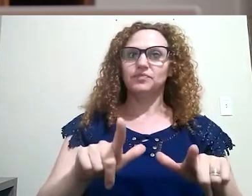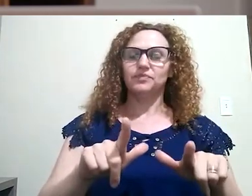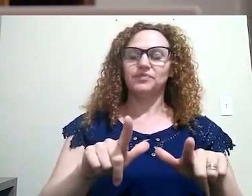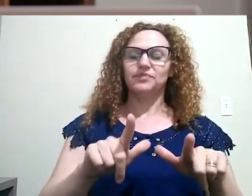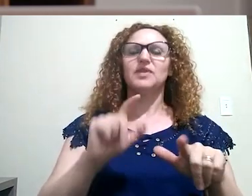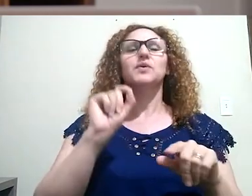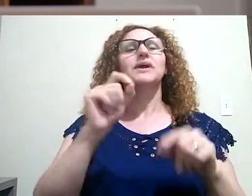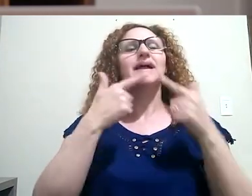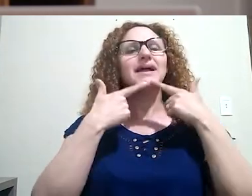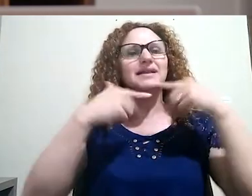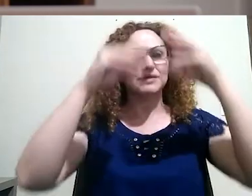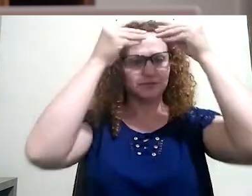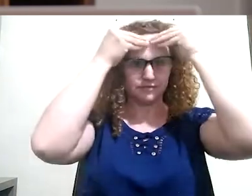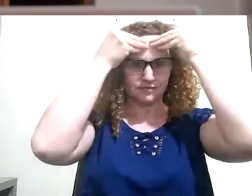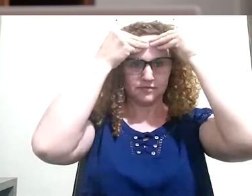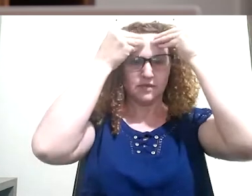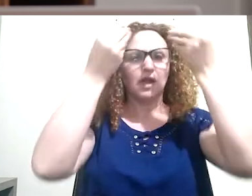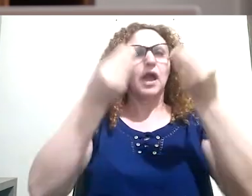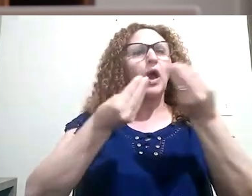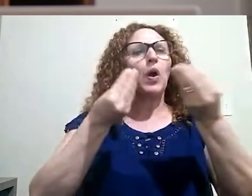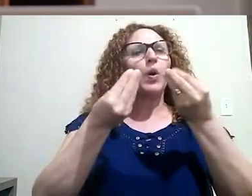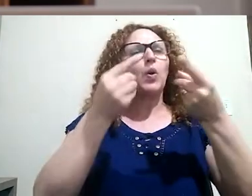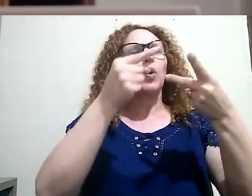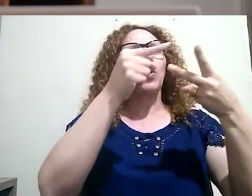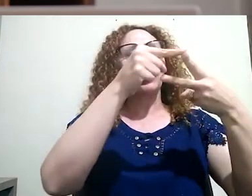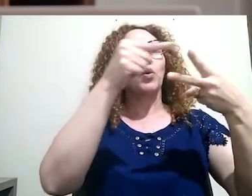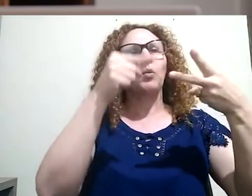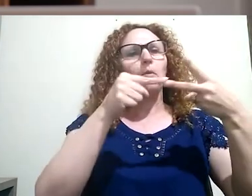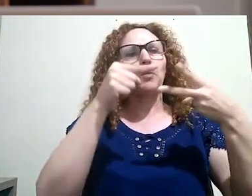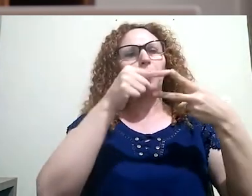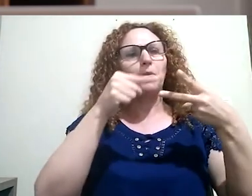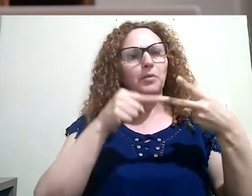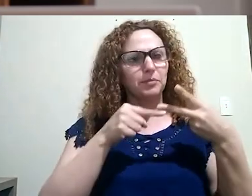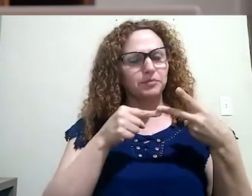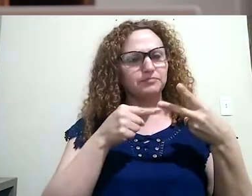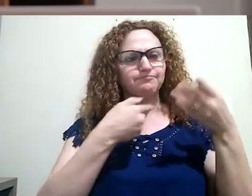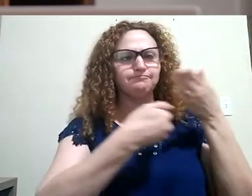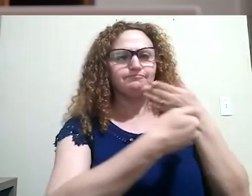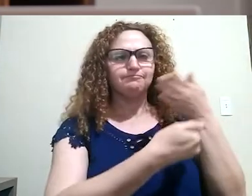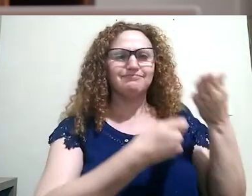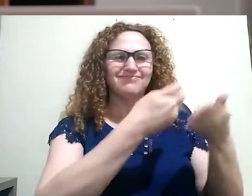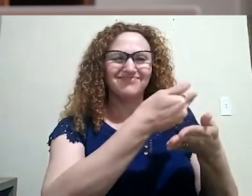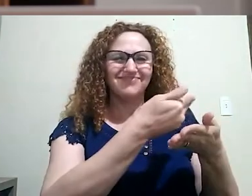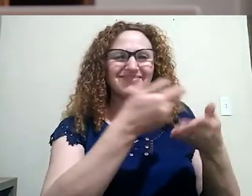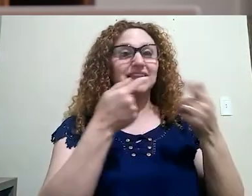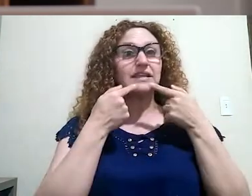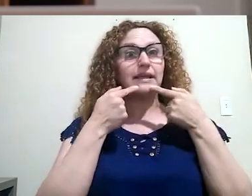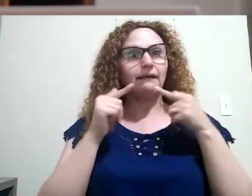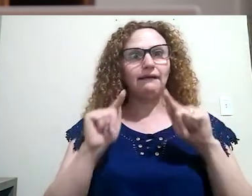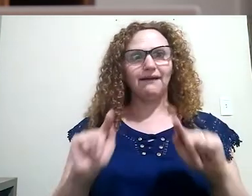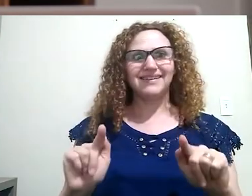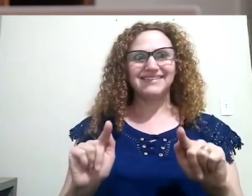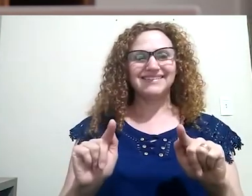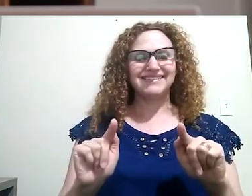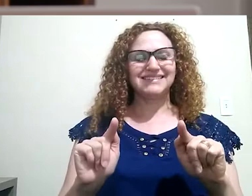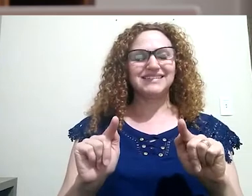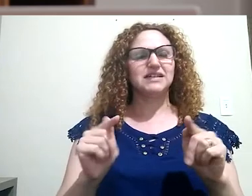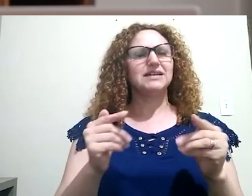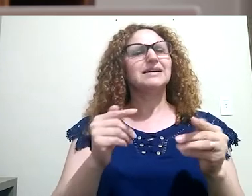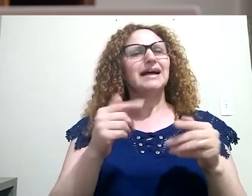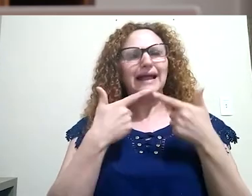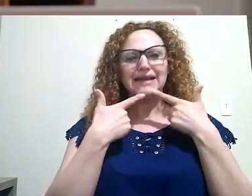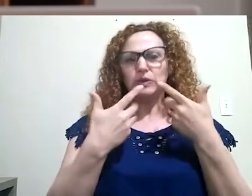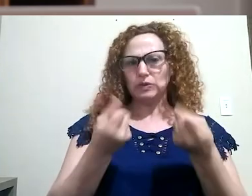O que é linguagem? Como essas duas noções se relacionam? E a gramática? Será que a